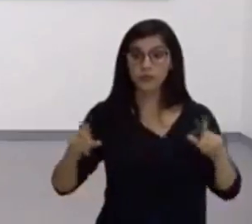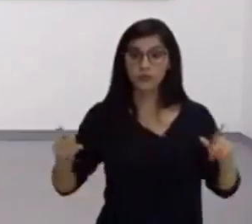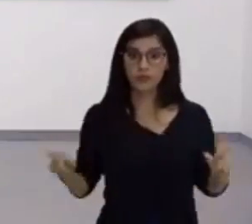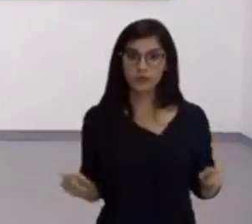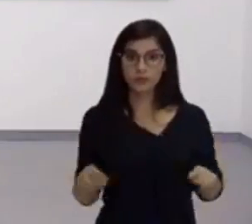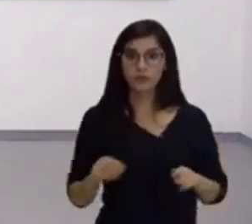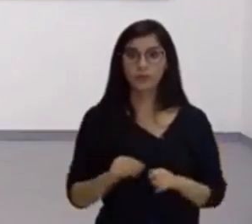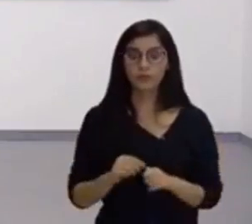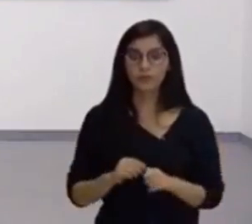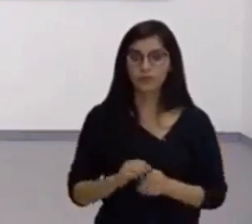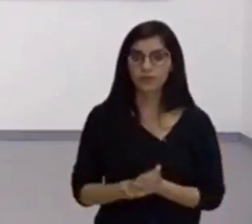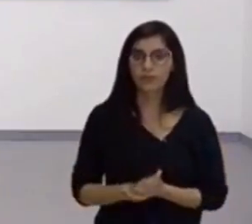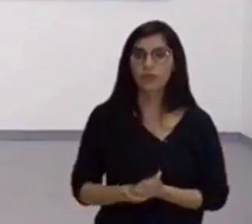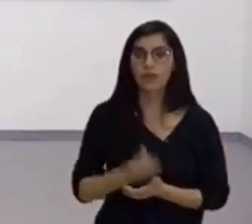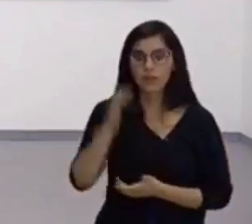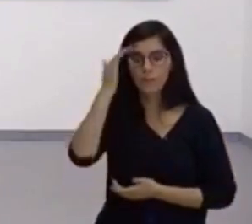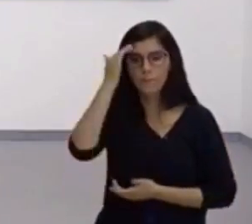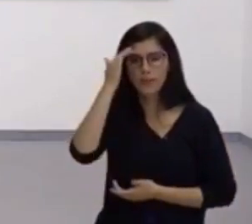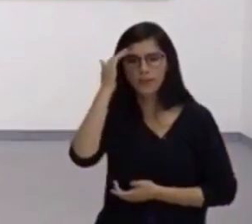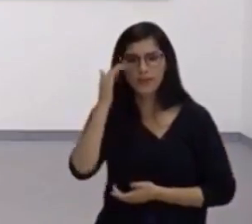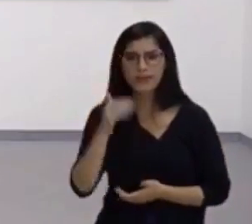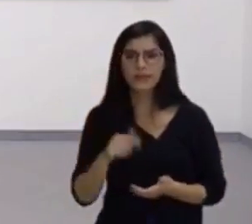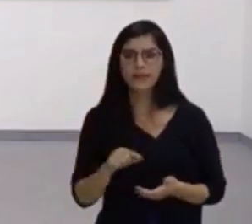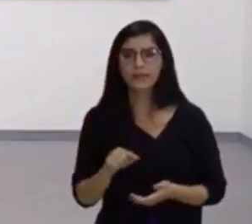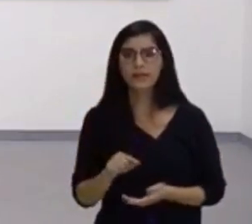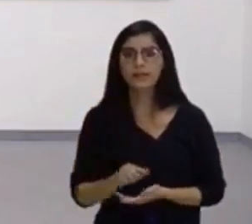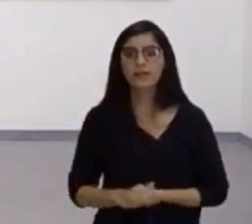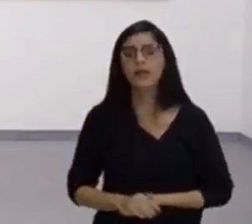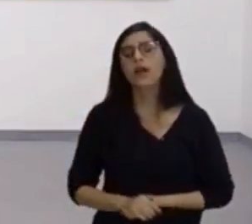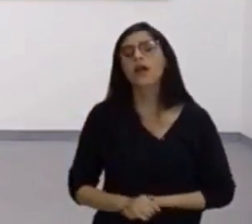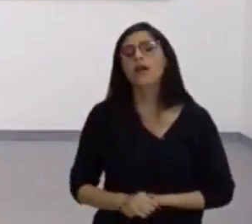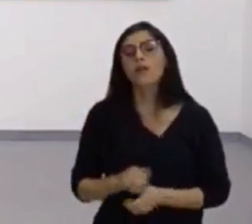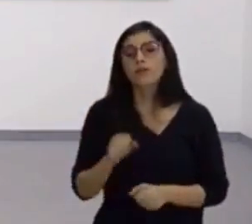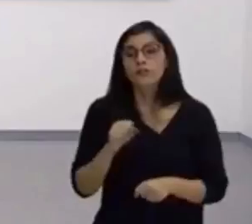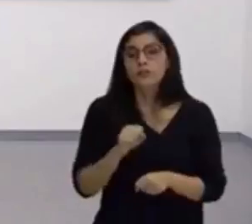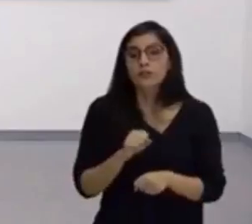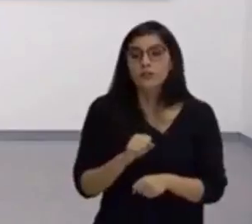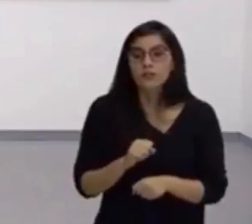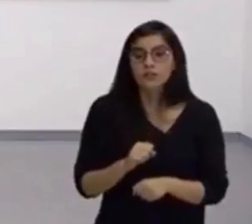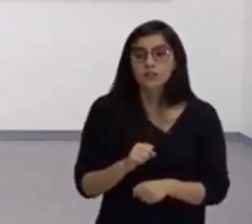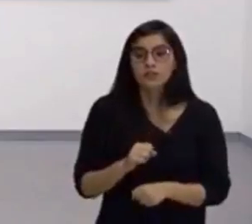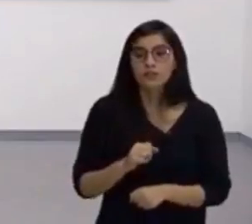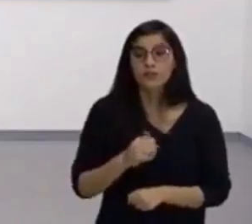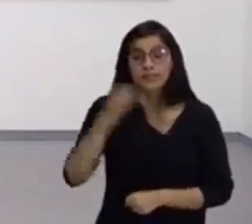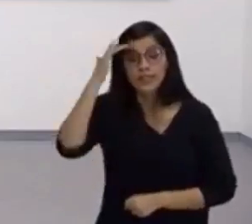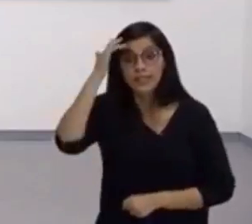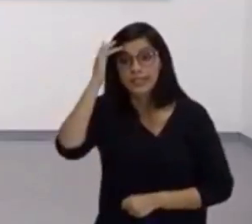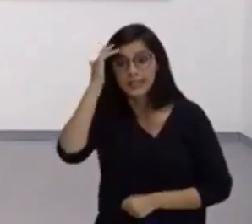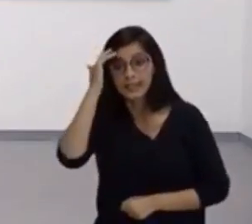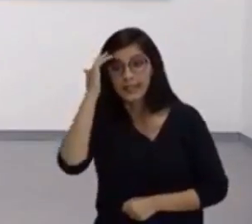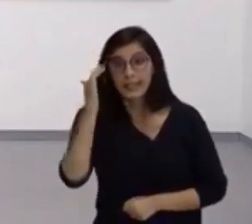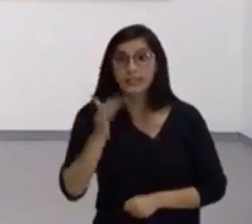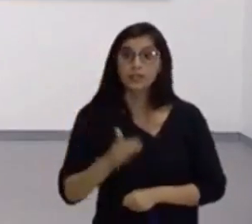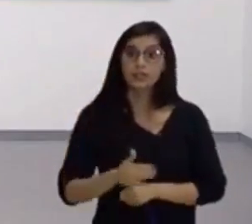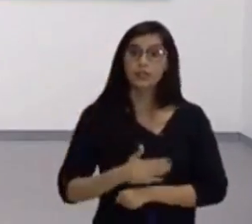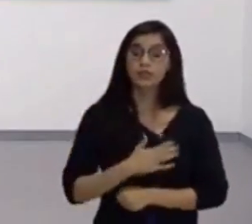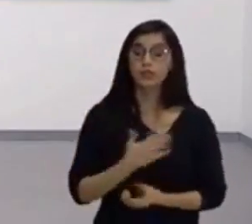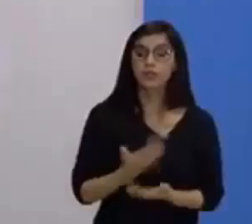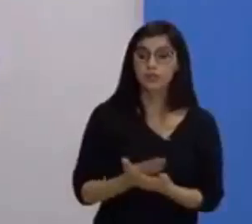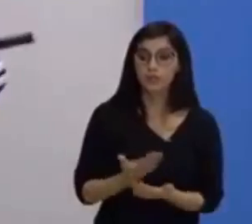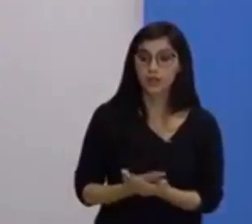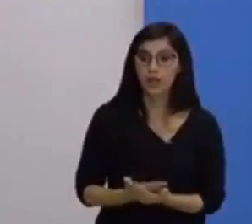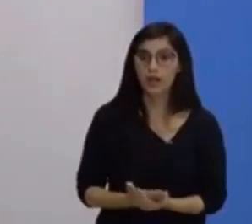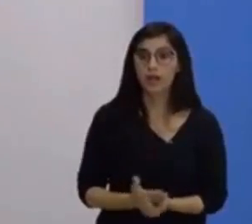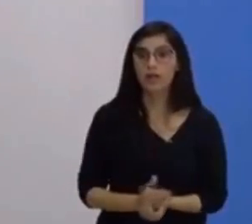Tudo bem? Deu para entender até aí? Eu espero que você tenha entendido essa nossa proposta da aula de